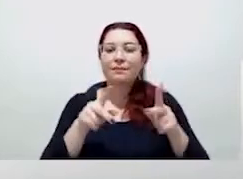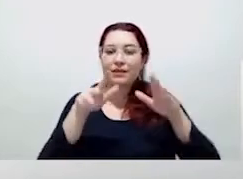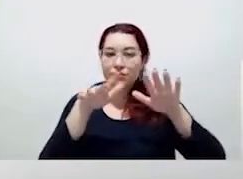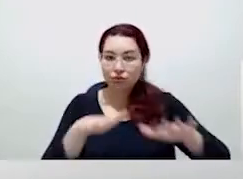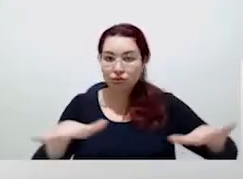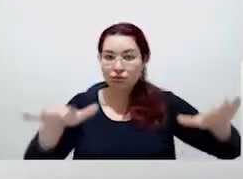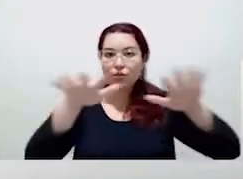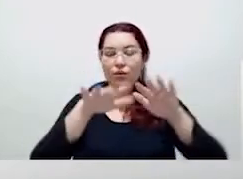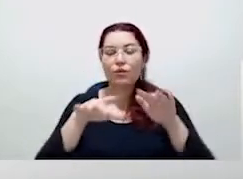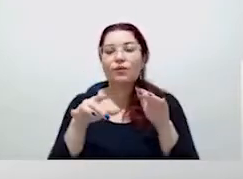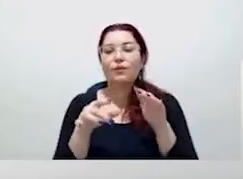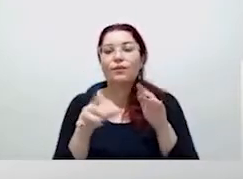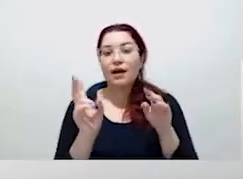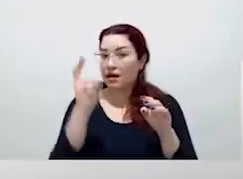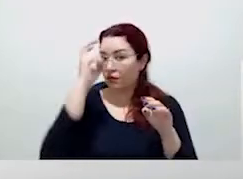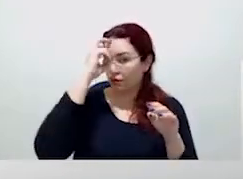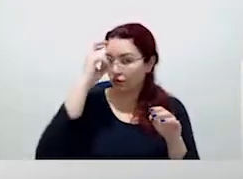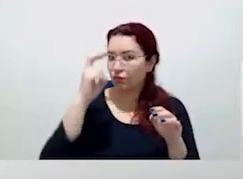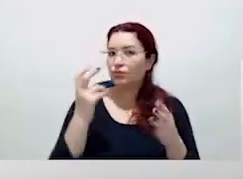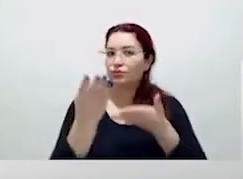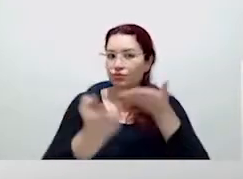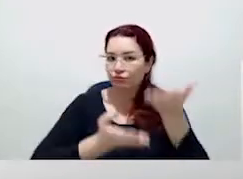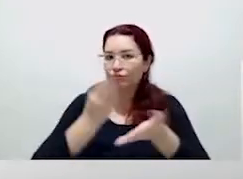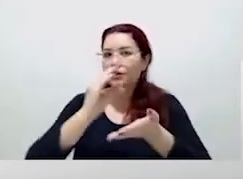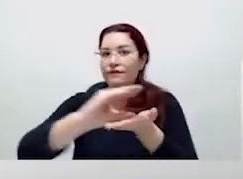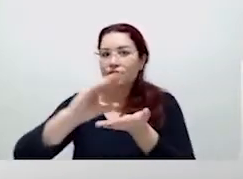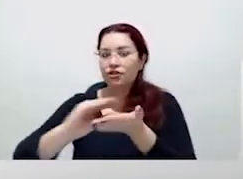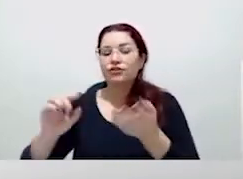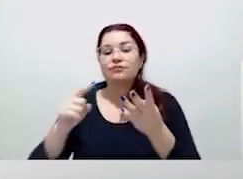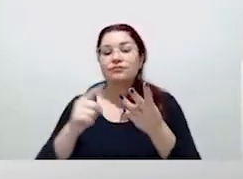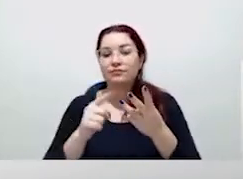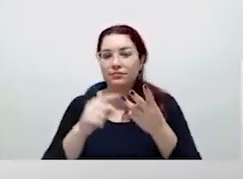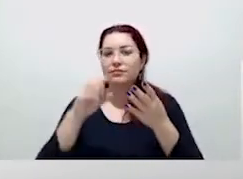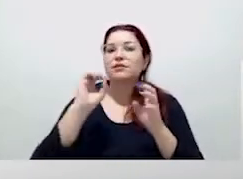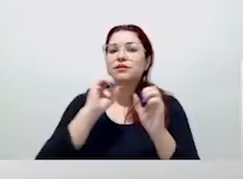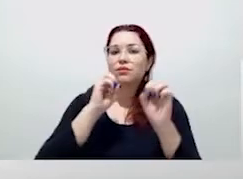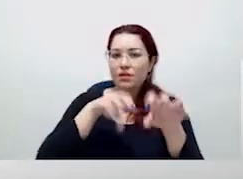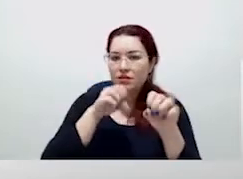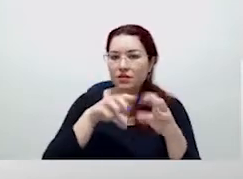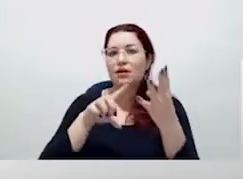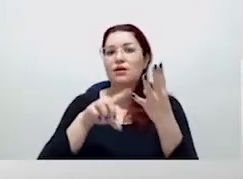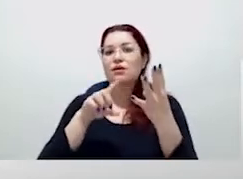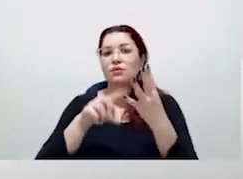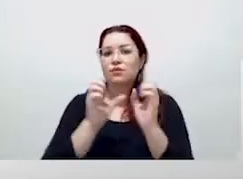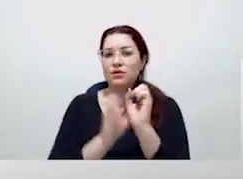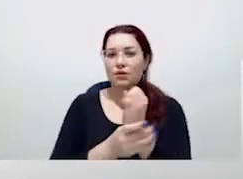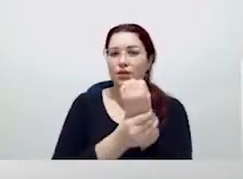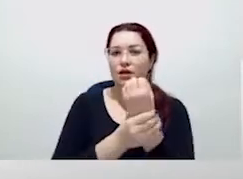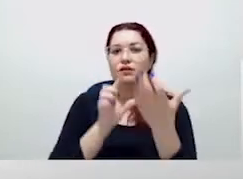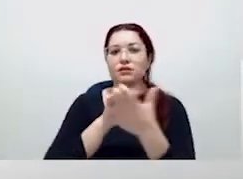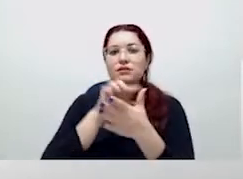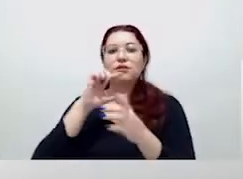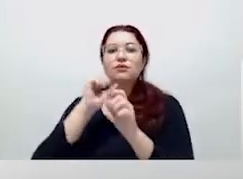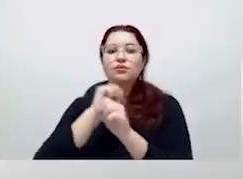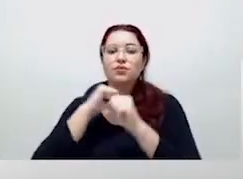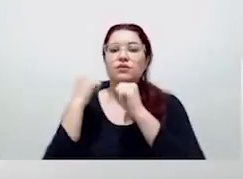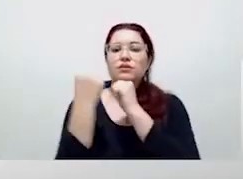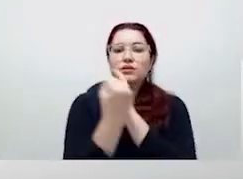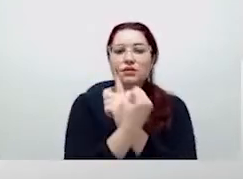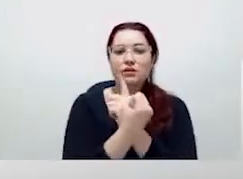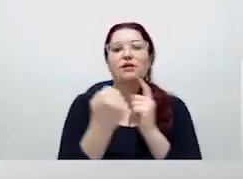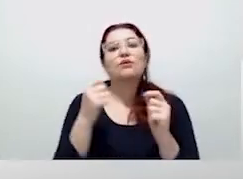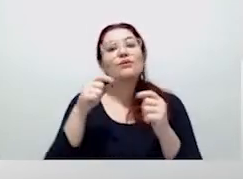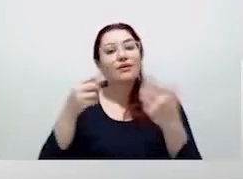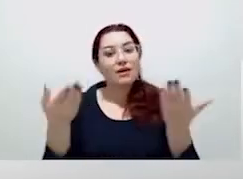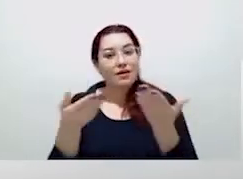já anunciamos na cultura, vamos anunciar em breve na educação, na segurança, na ação social. E estamos aqui hoje para anunciar na área